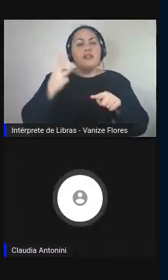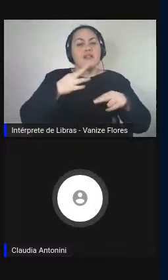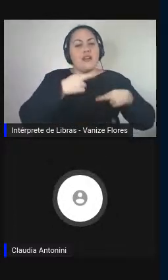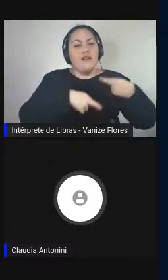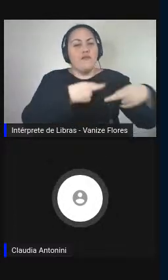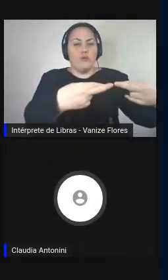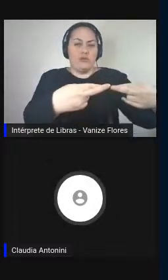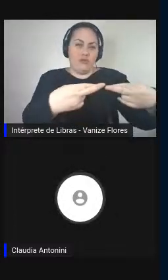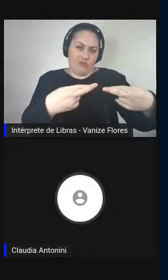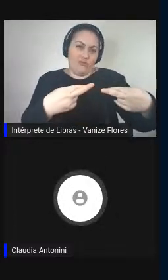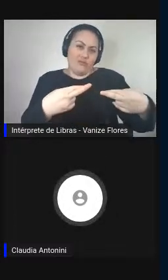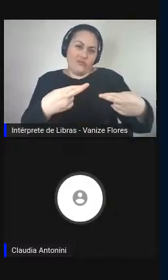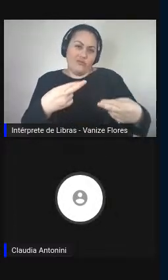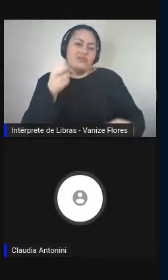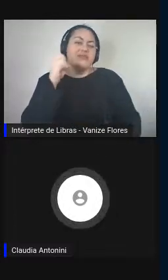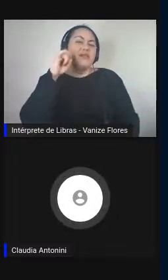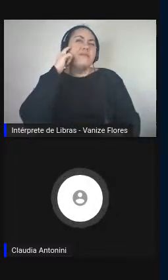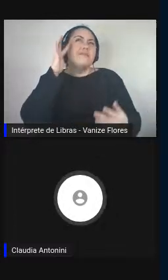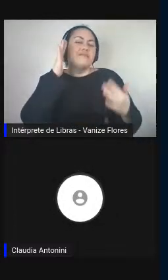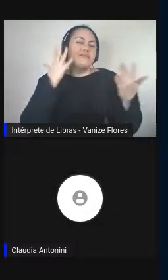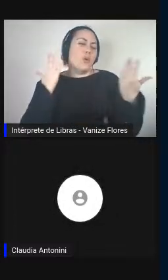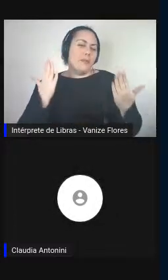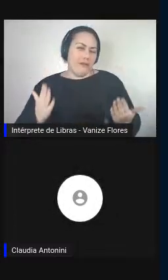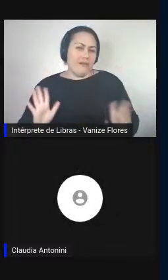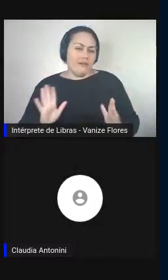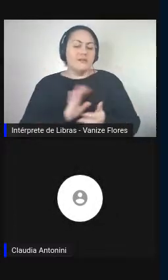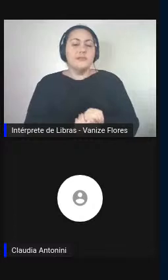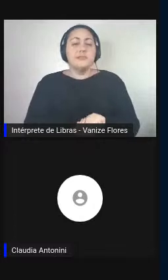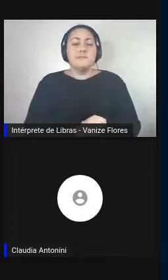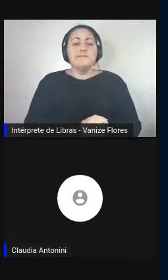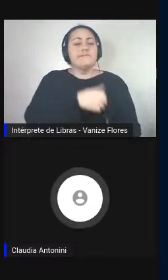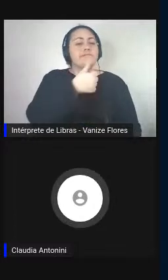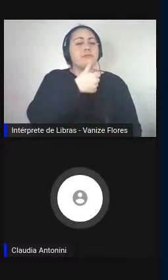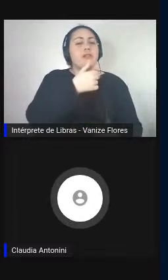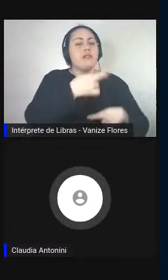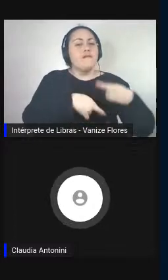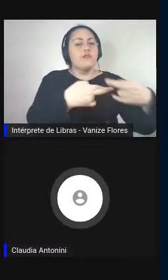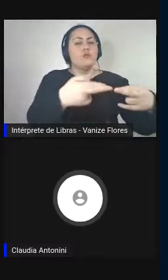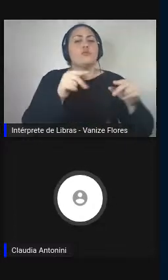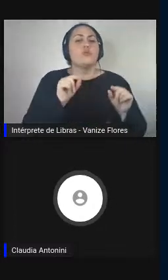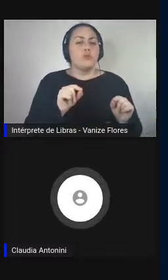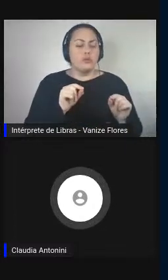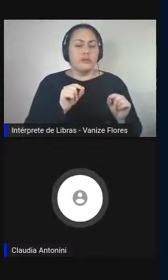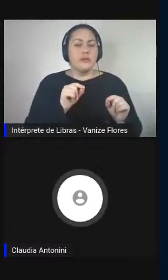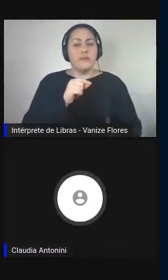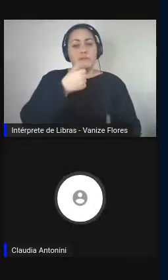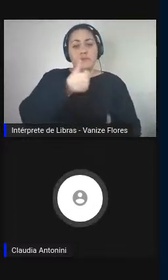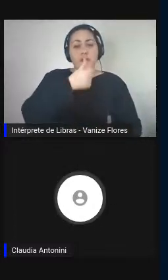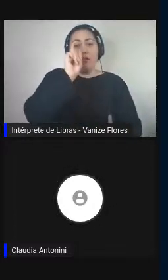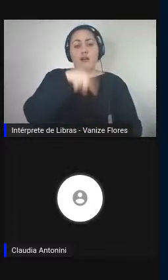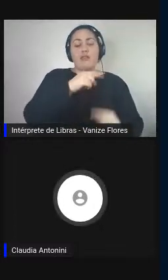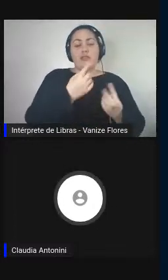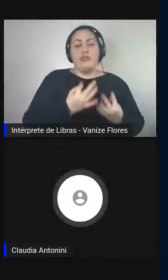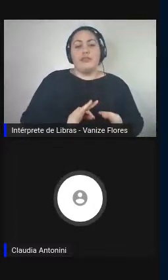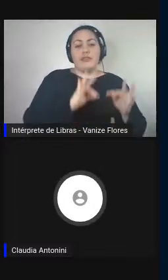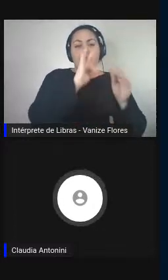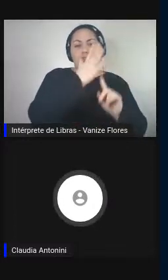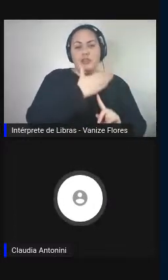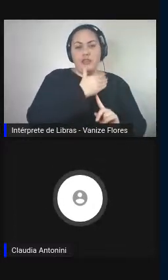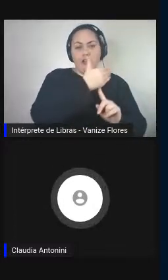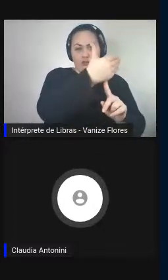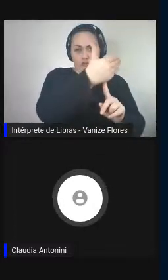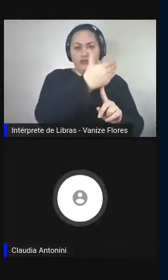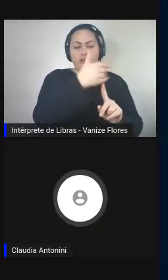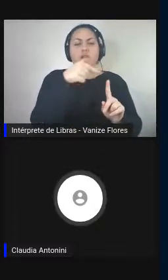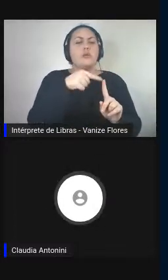quisermos pensar. A primeira, a revolução tecnológica é aquela que